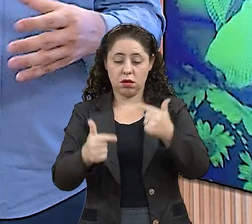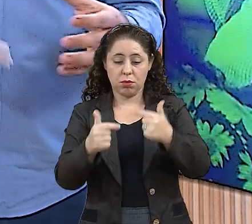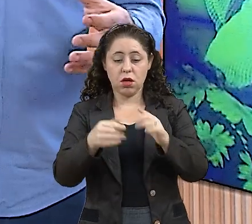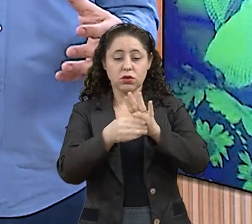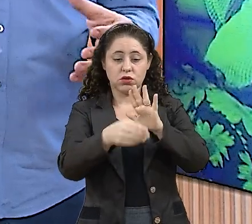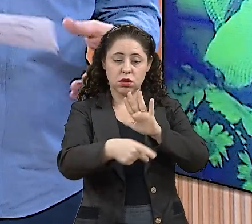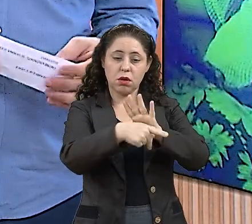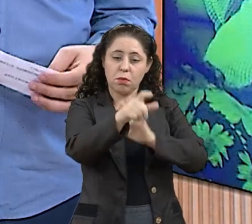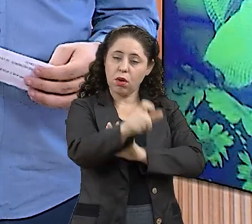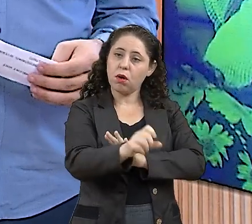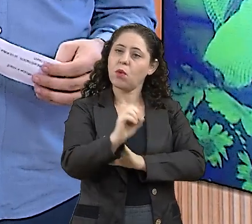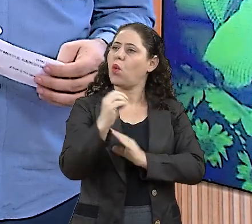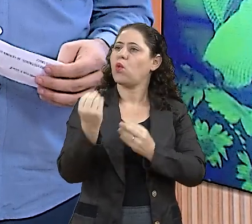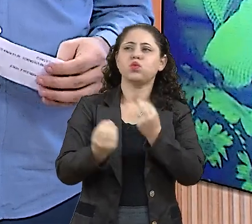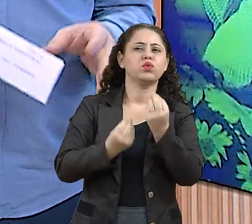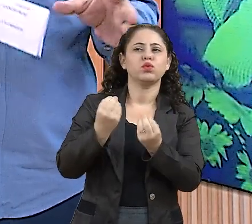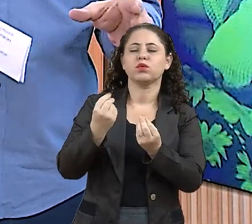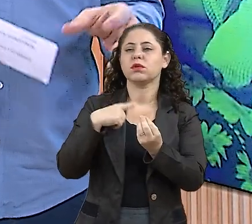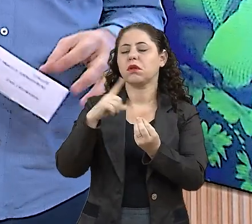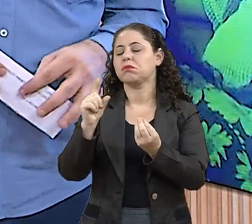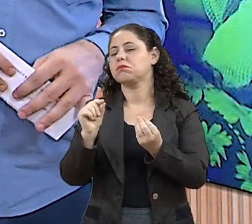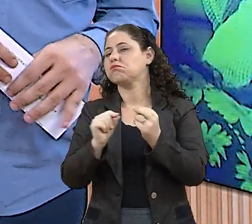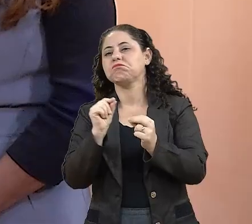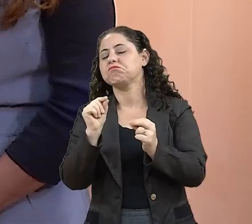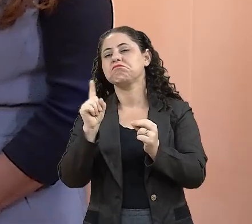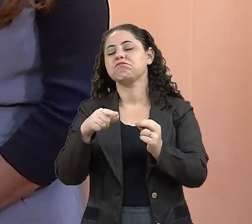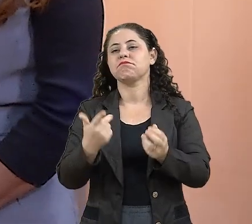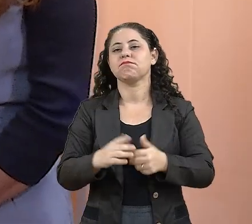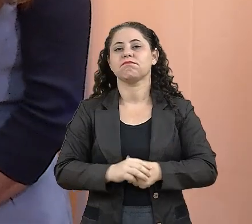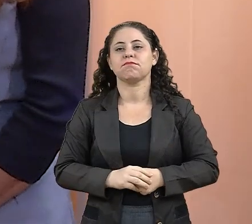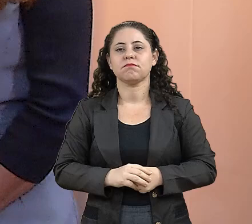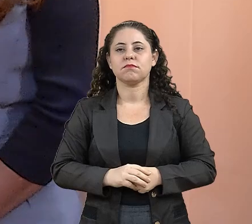indicam? Ou existe alguma situação excepcional? Como que funciona isso?